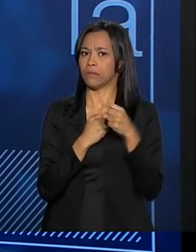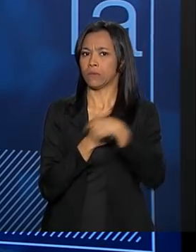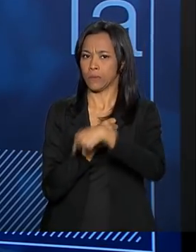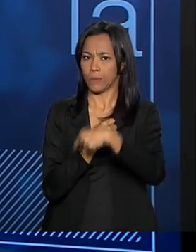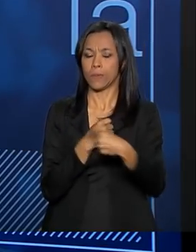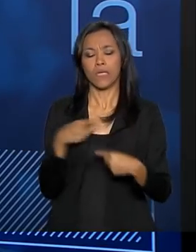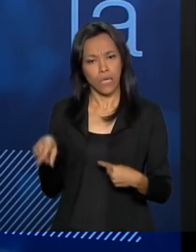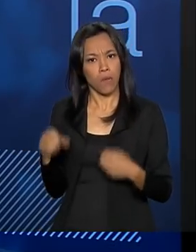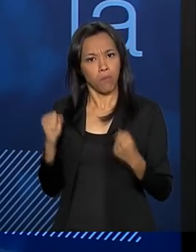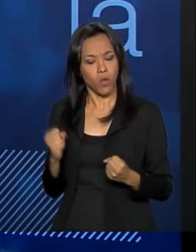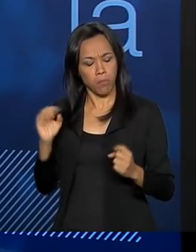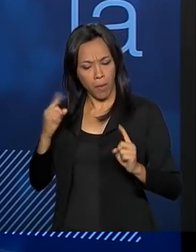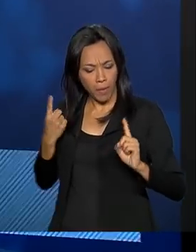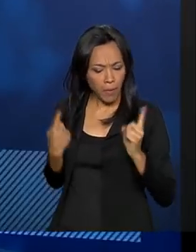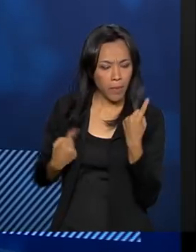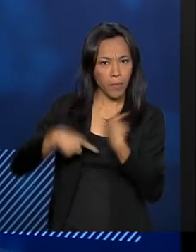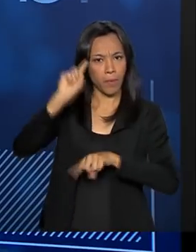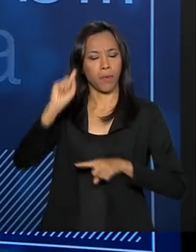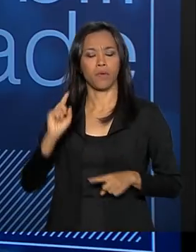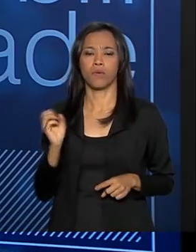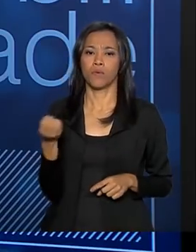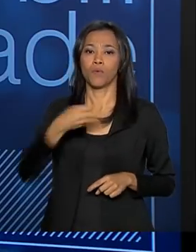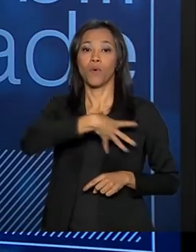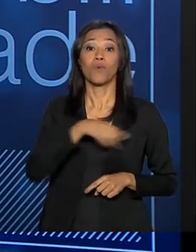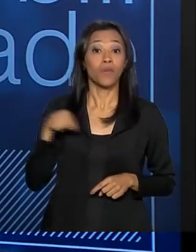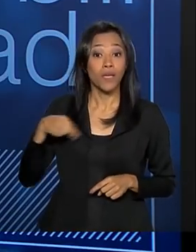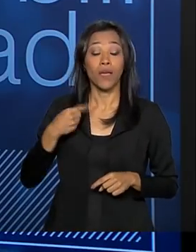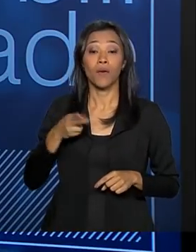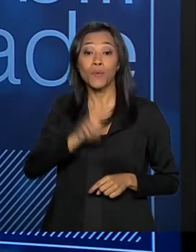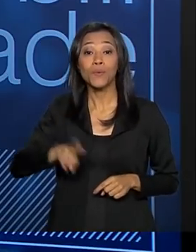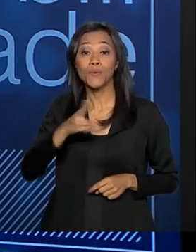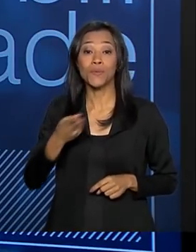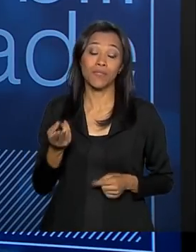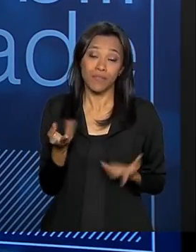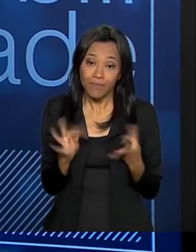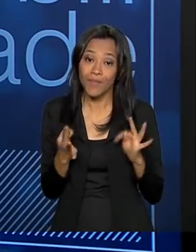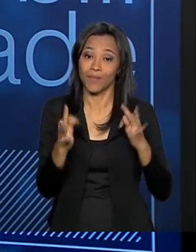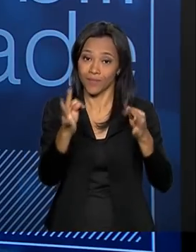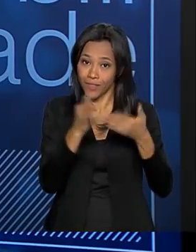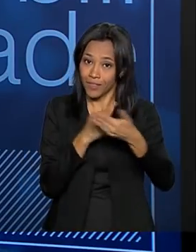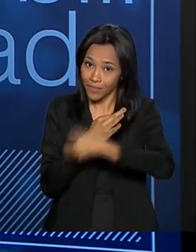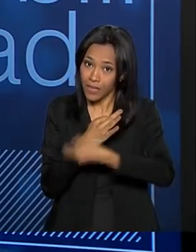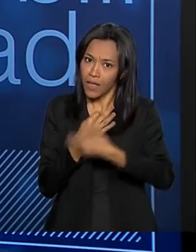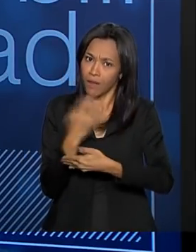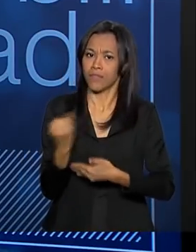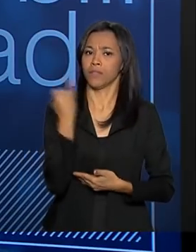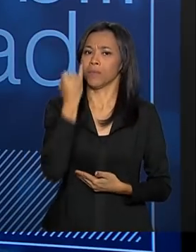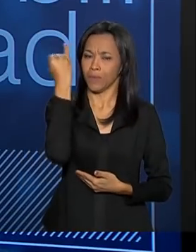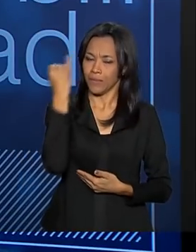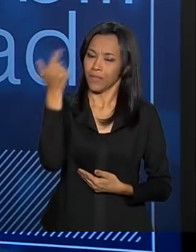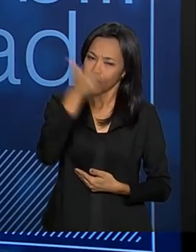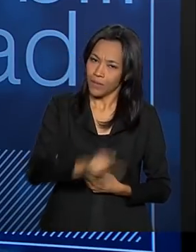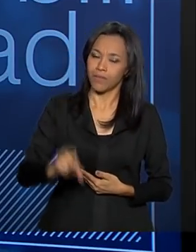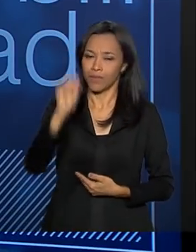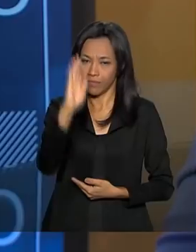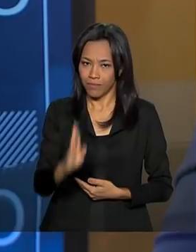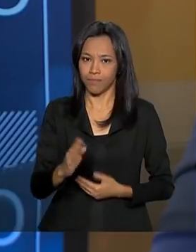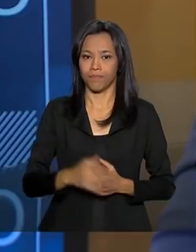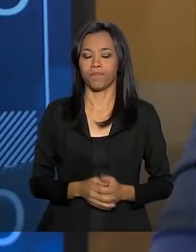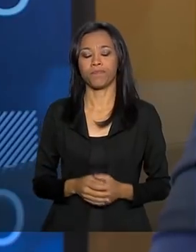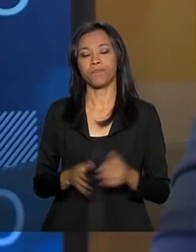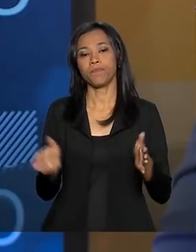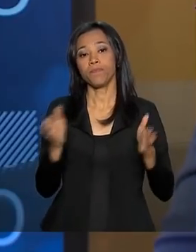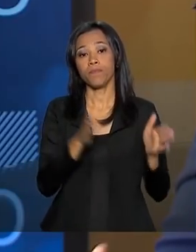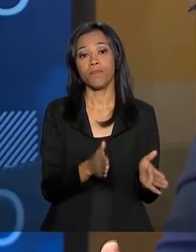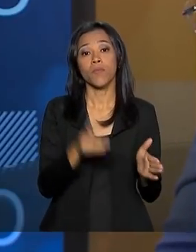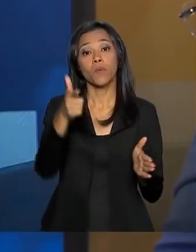que a Embrapa pode dar um salto, um novo salto, que é o saldo da inovação tecnológica para o agro e ela vai ser importante novamente para o Brasil. Uma outra